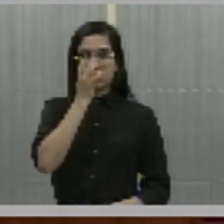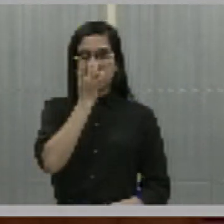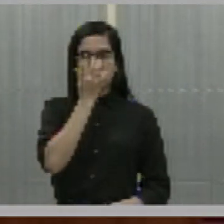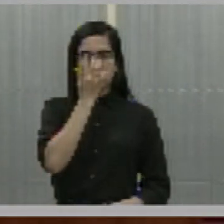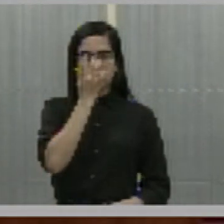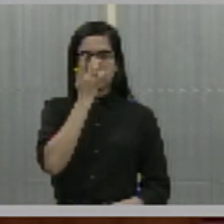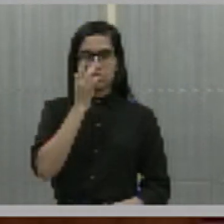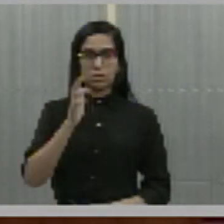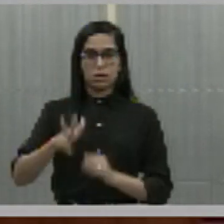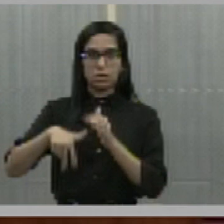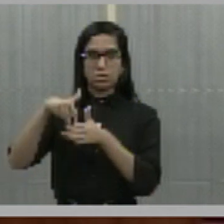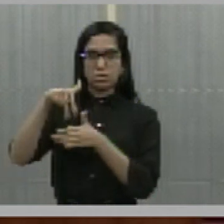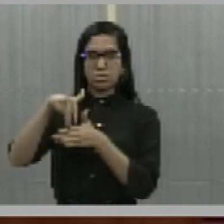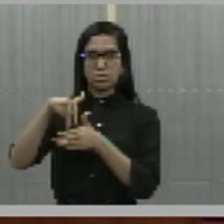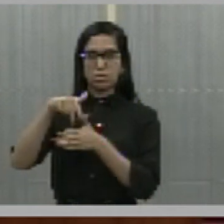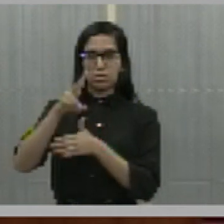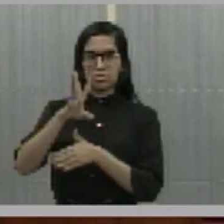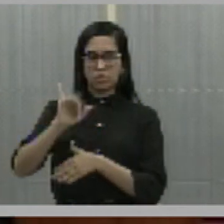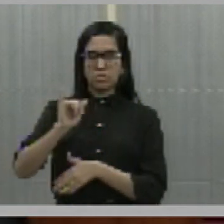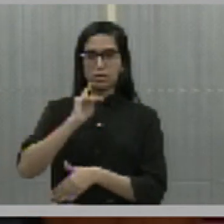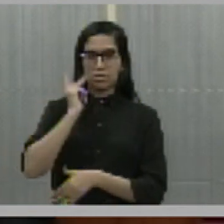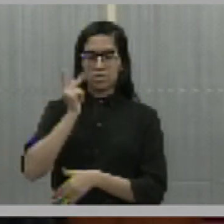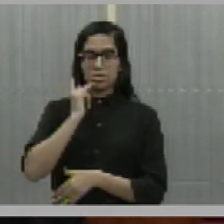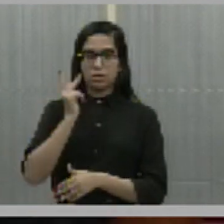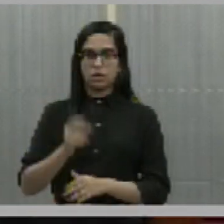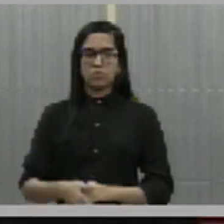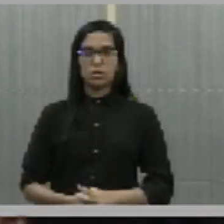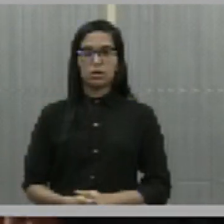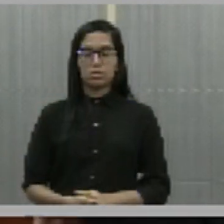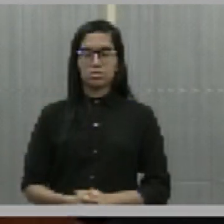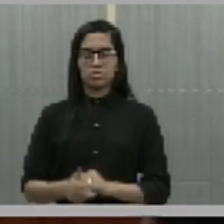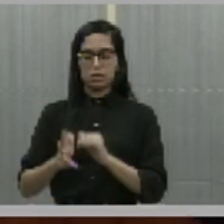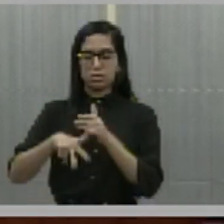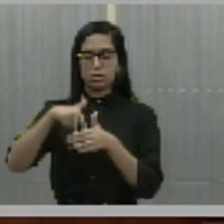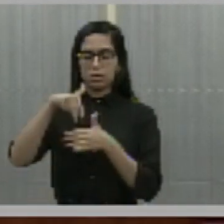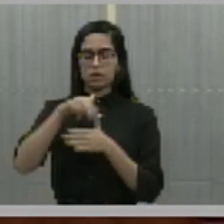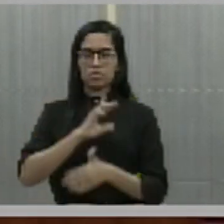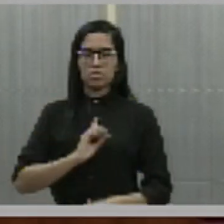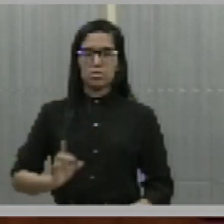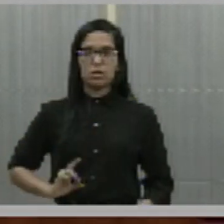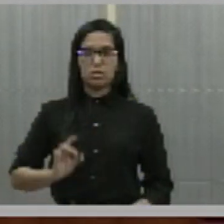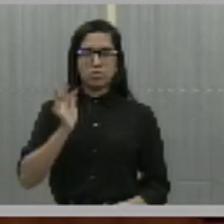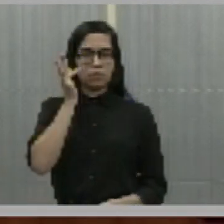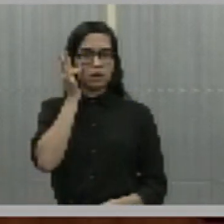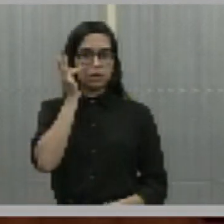É no grande deputado, vossa excelência vai falar? No grande expediente, deputado Fábio Novo.